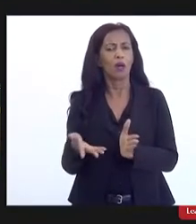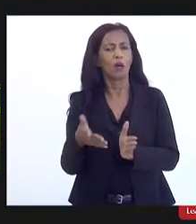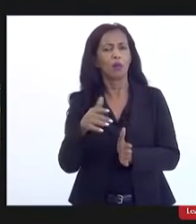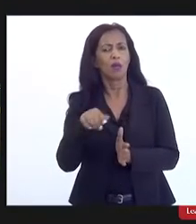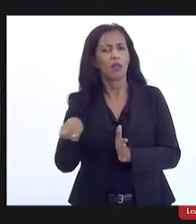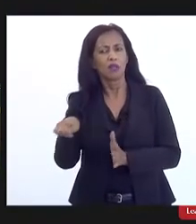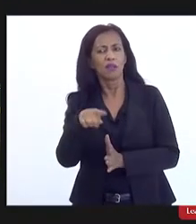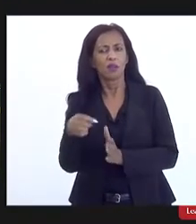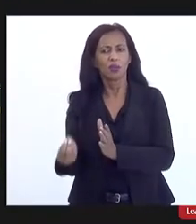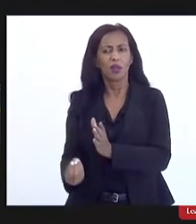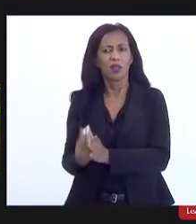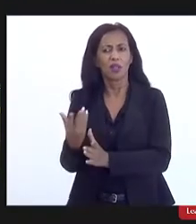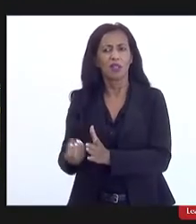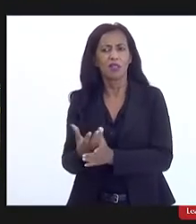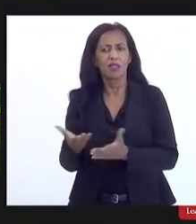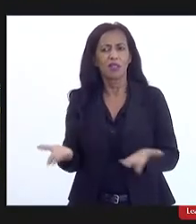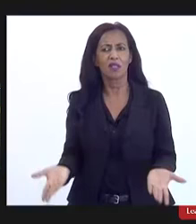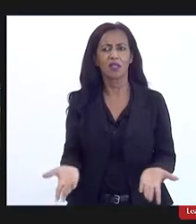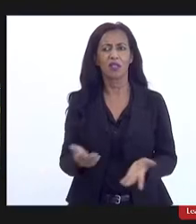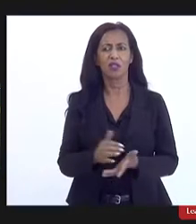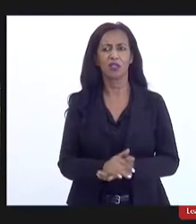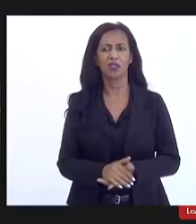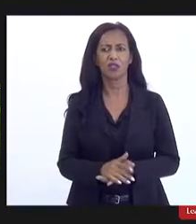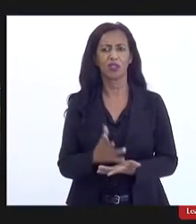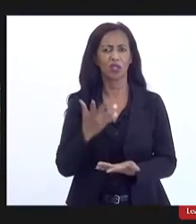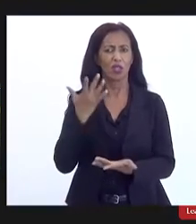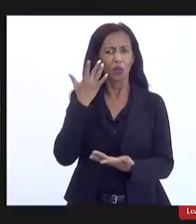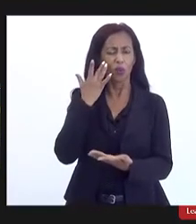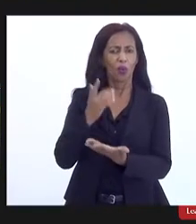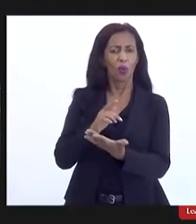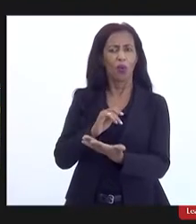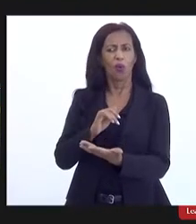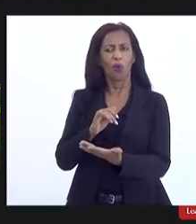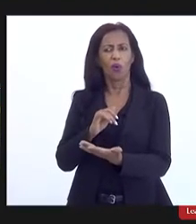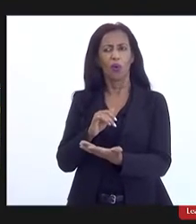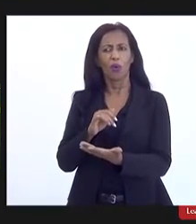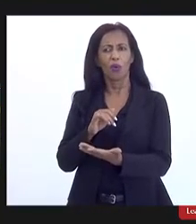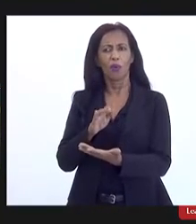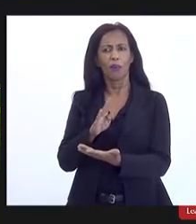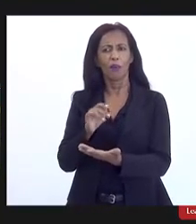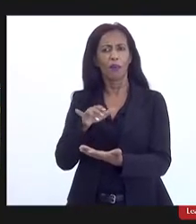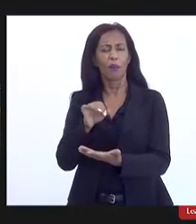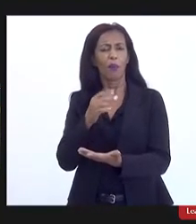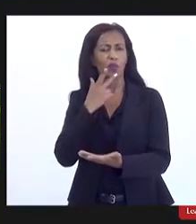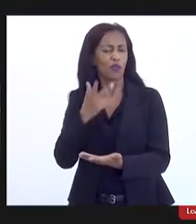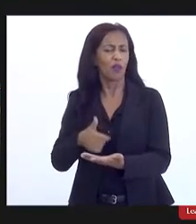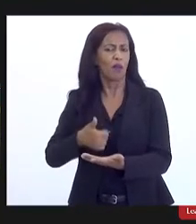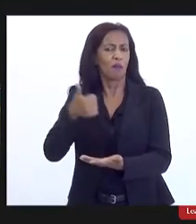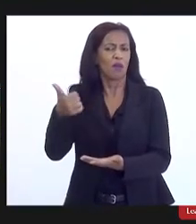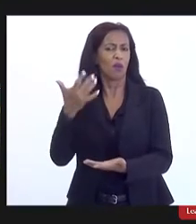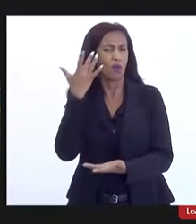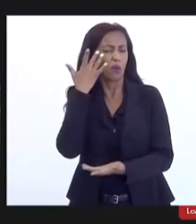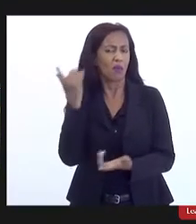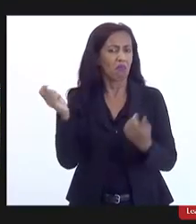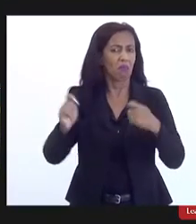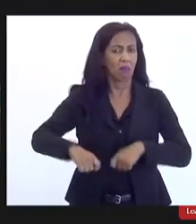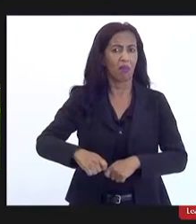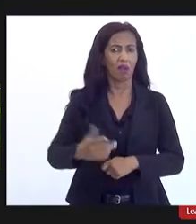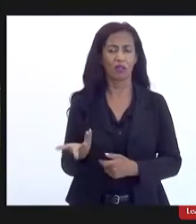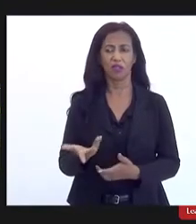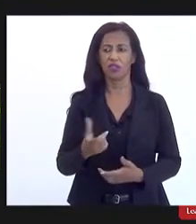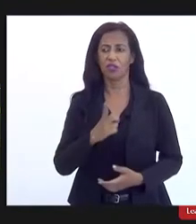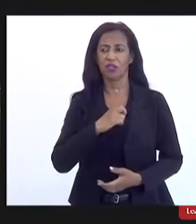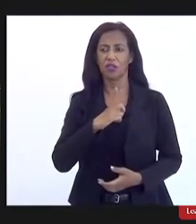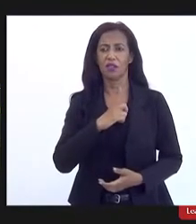suas nascentes a bióloga pode falar melhor do que eu eu acho que deve ter a possibilidade de